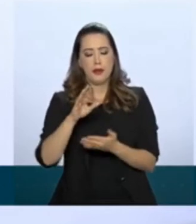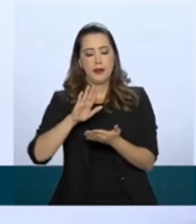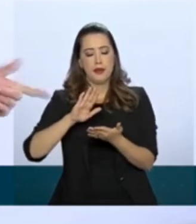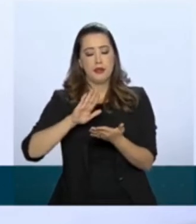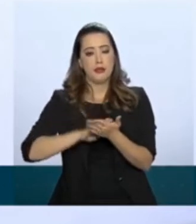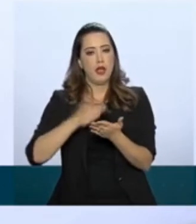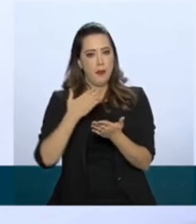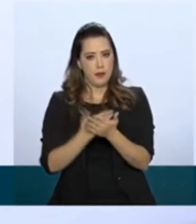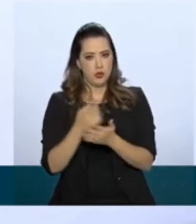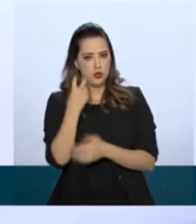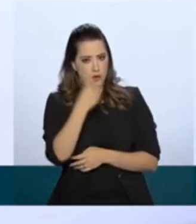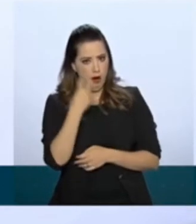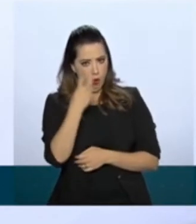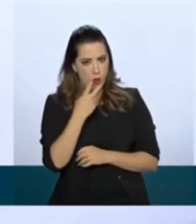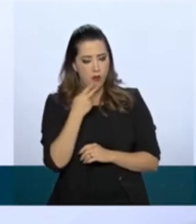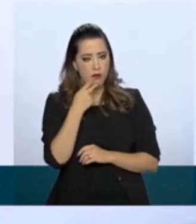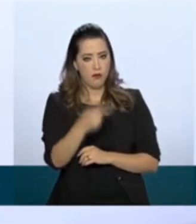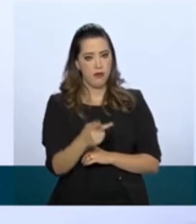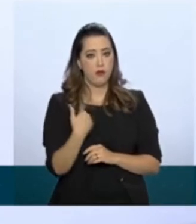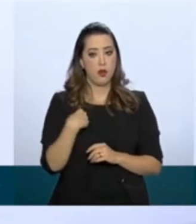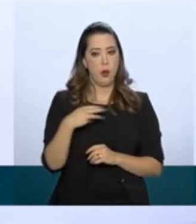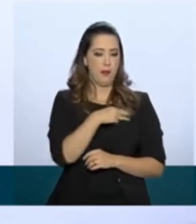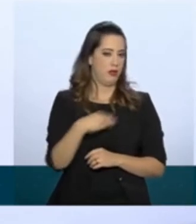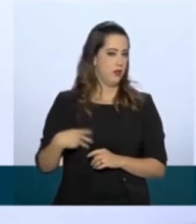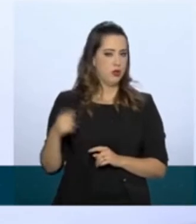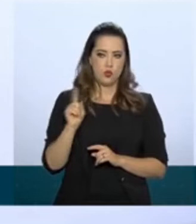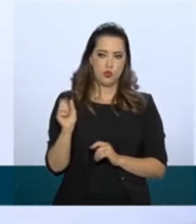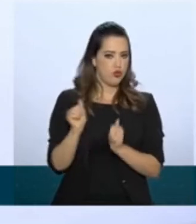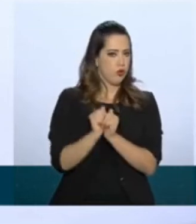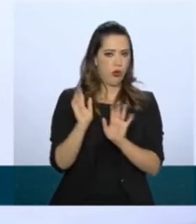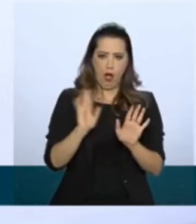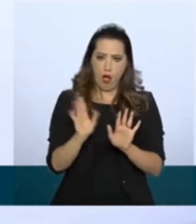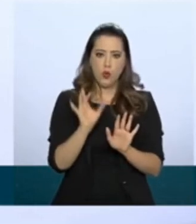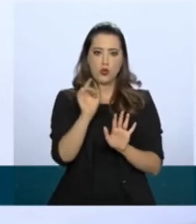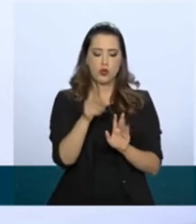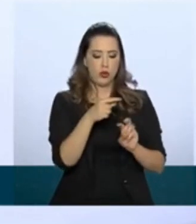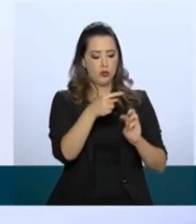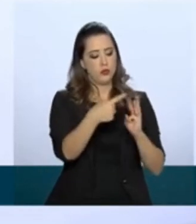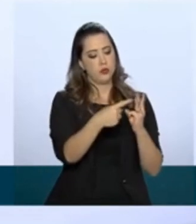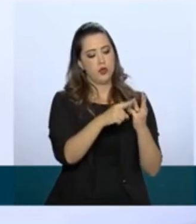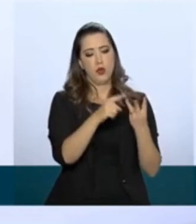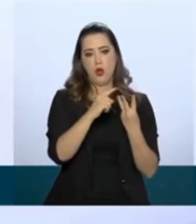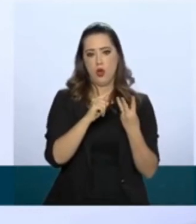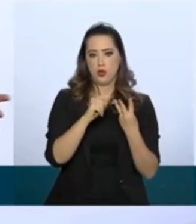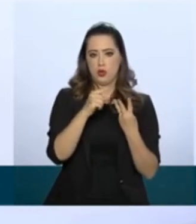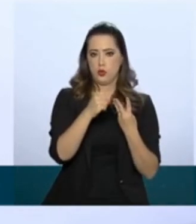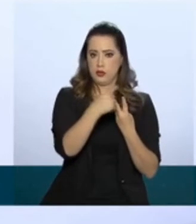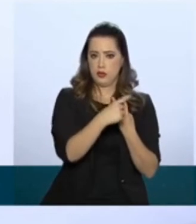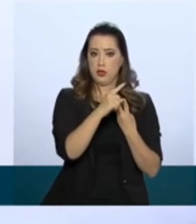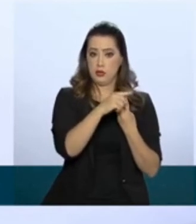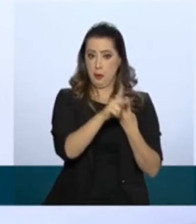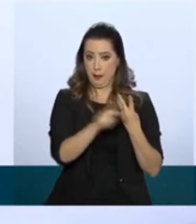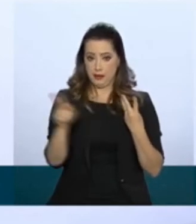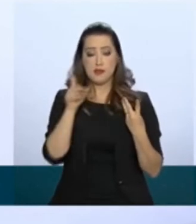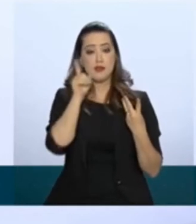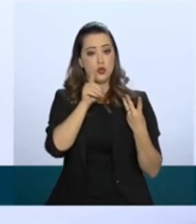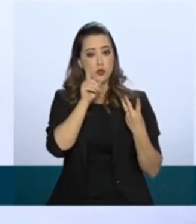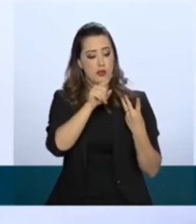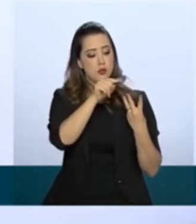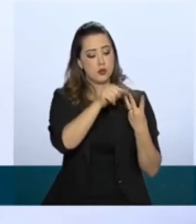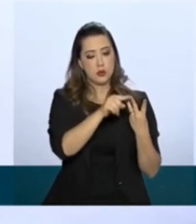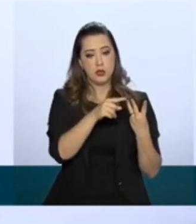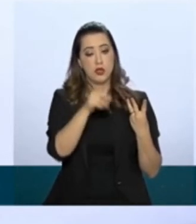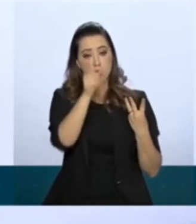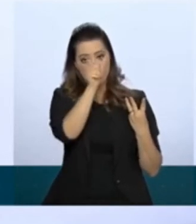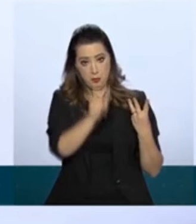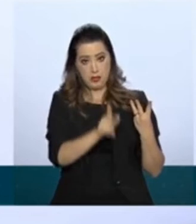relações exteriores dele, nem o nosso, pôde entrar. Ele fez questão de convidar o Eduardo para entrar e assistir à reunião.